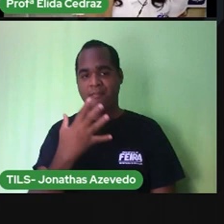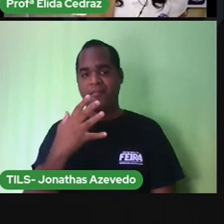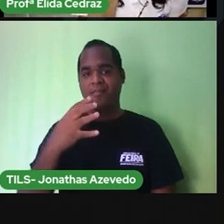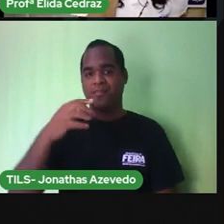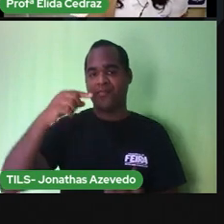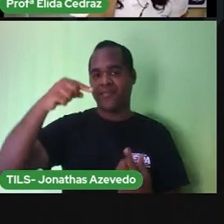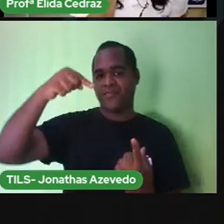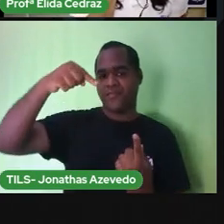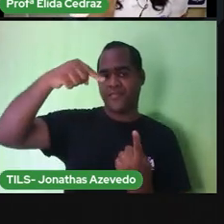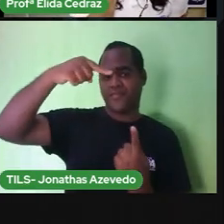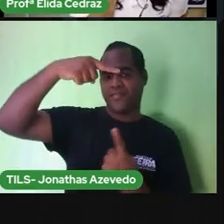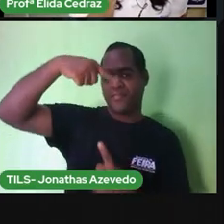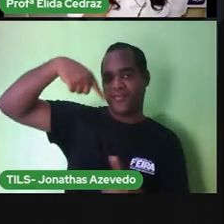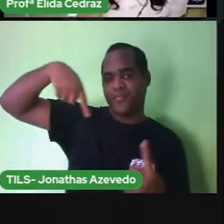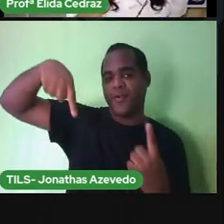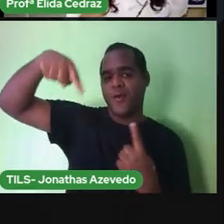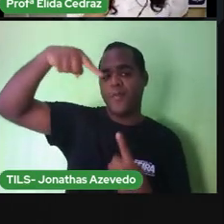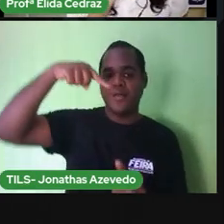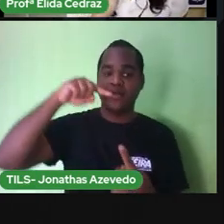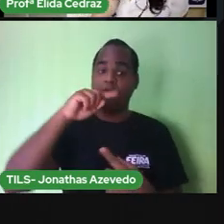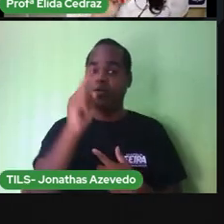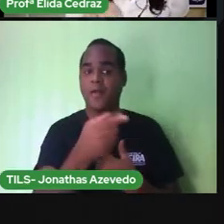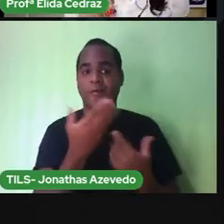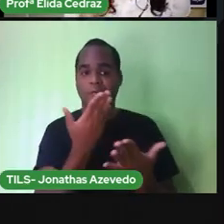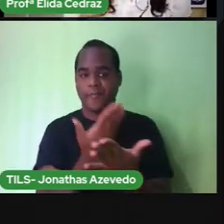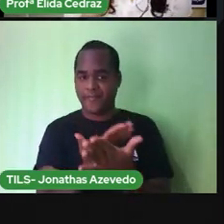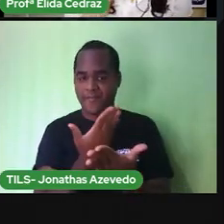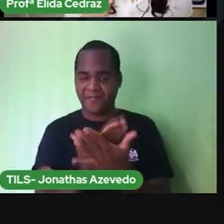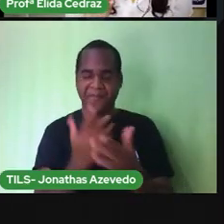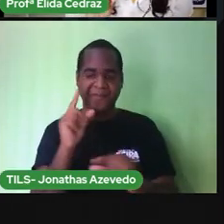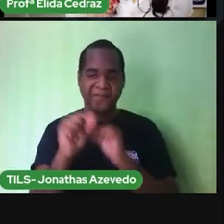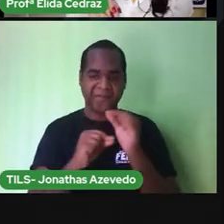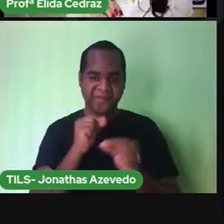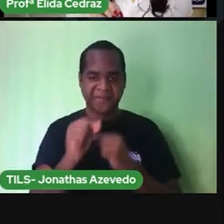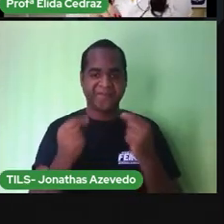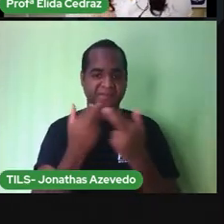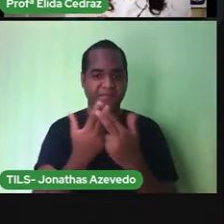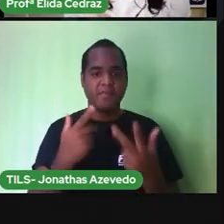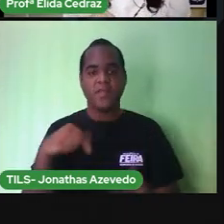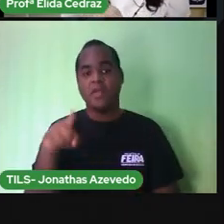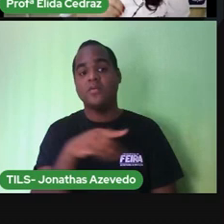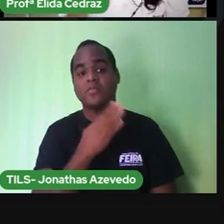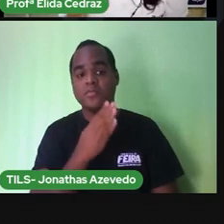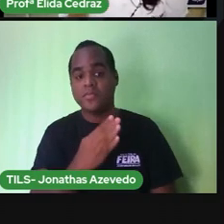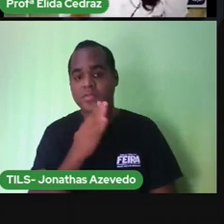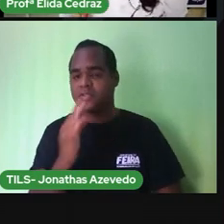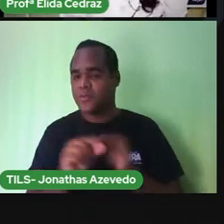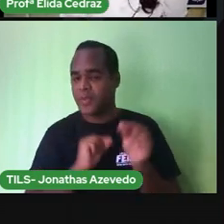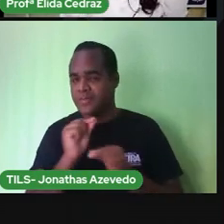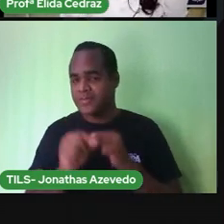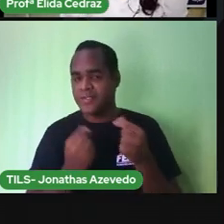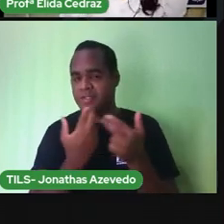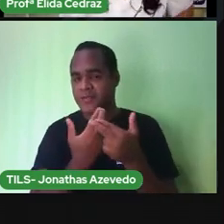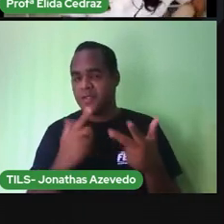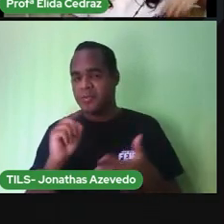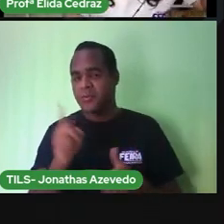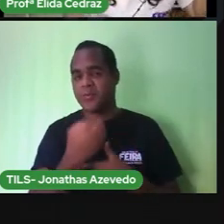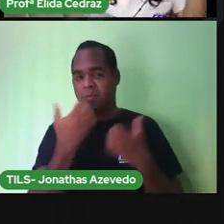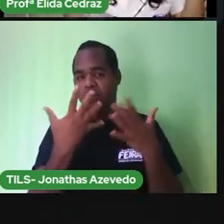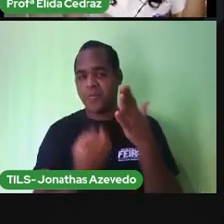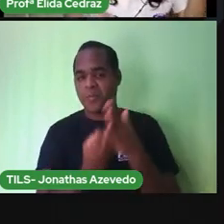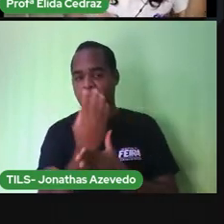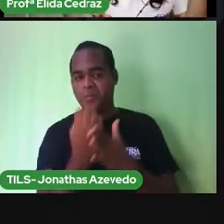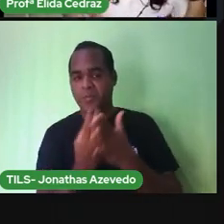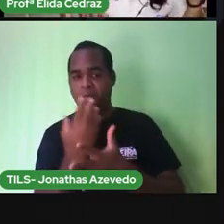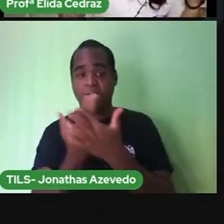aí é que nós vamos estudar hoje. Hoje nós vamos conhecer como surgem